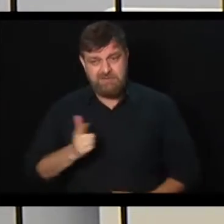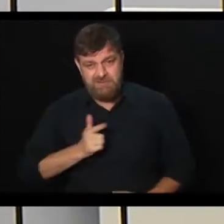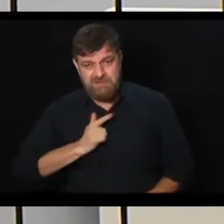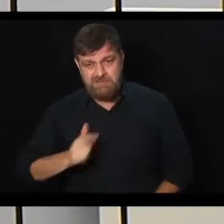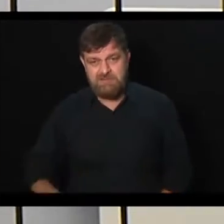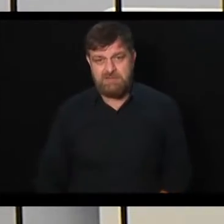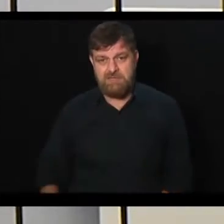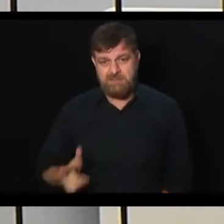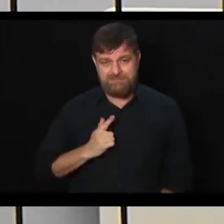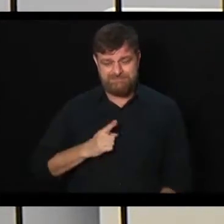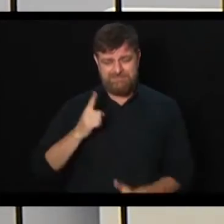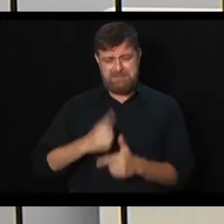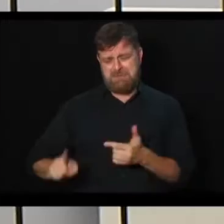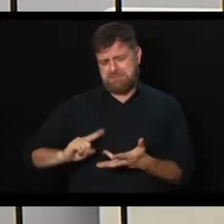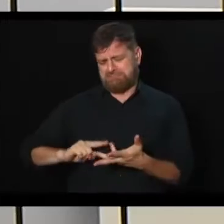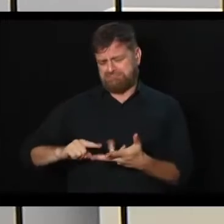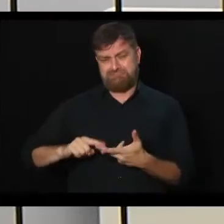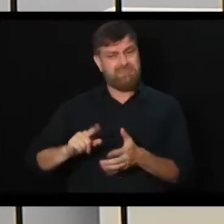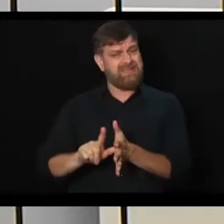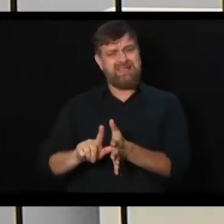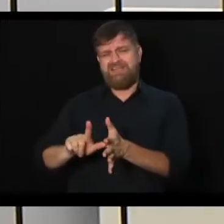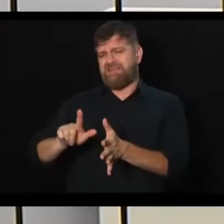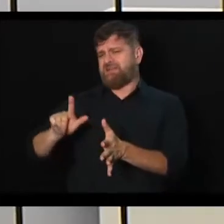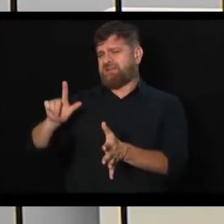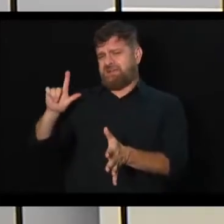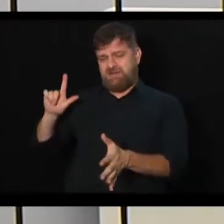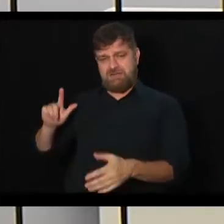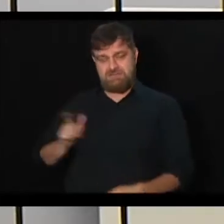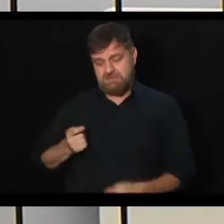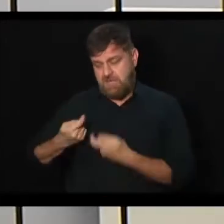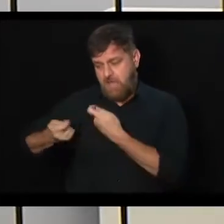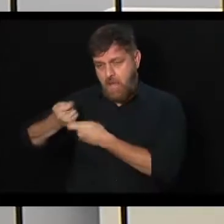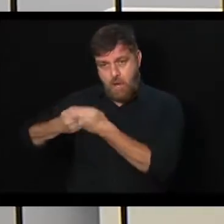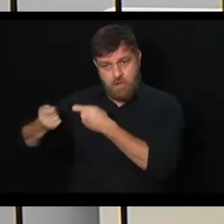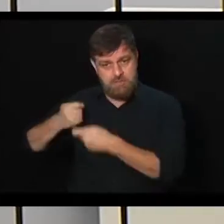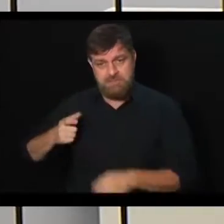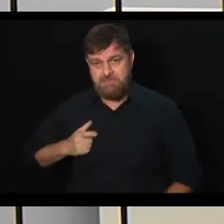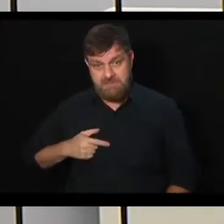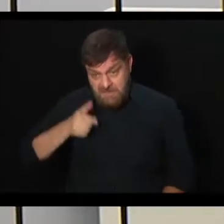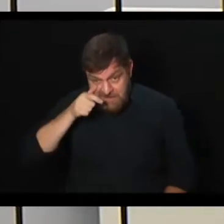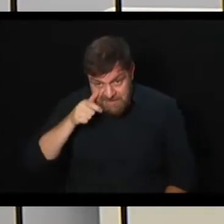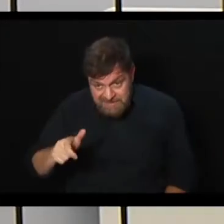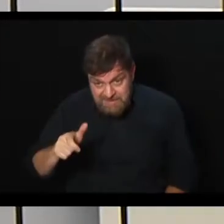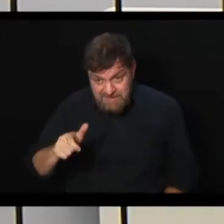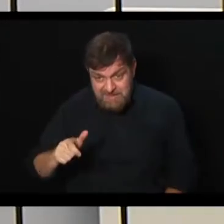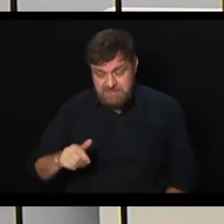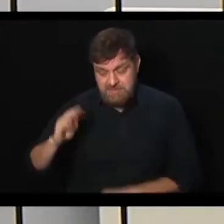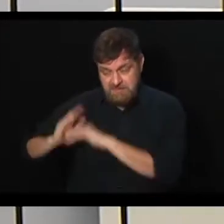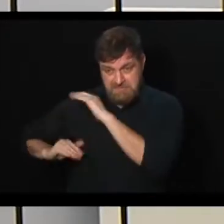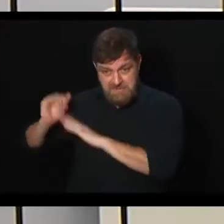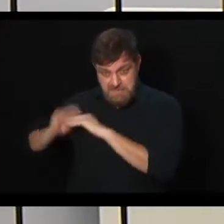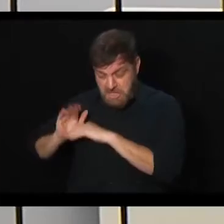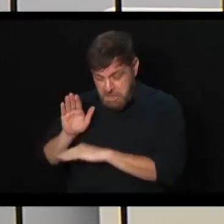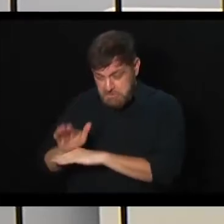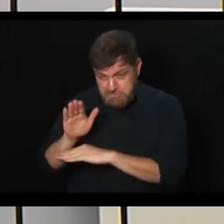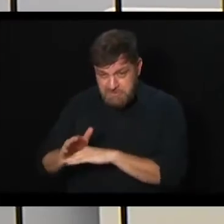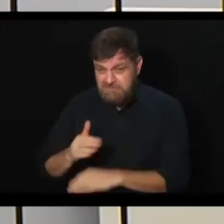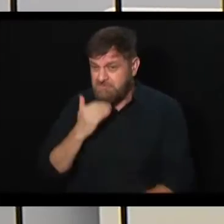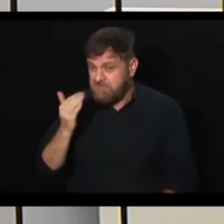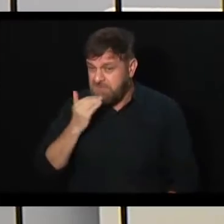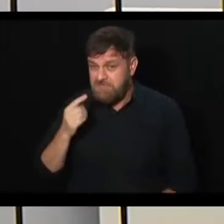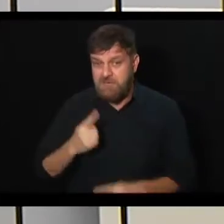macroestruturais que antecedem em muito a economia, mas que não existe interesse de fazer. Afinal, porque o